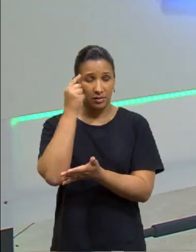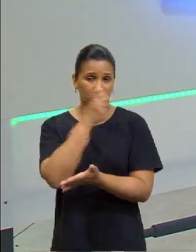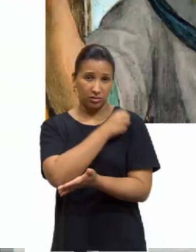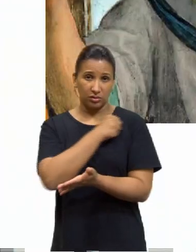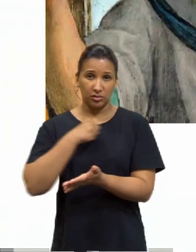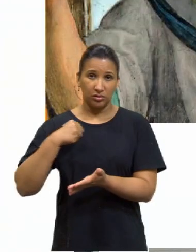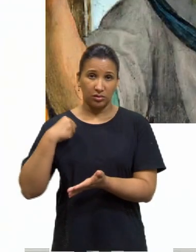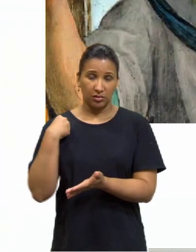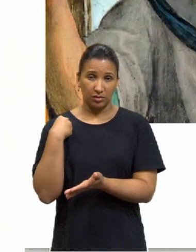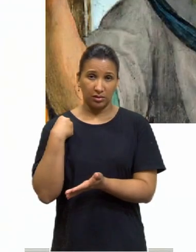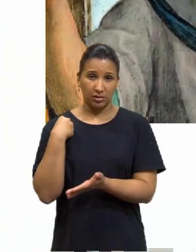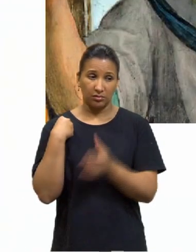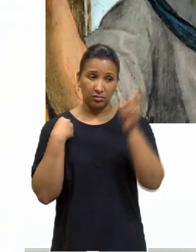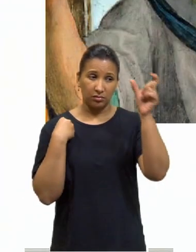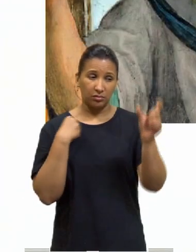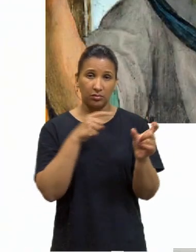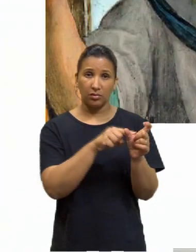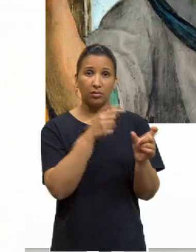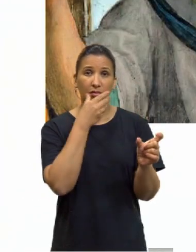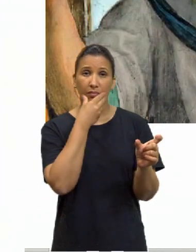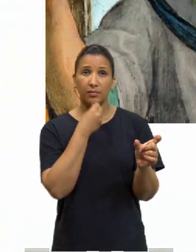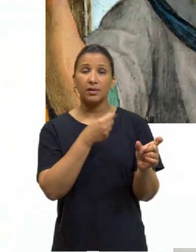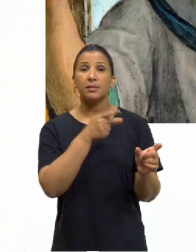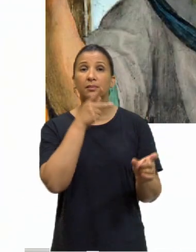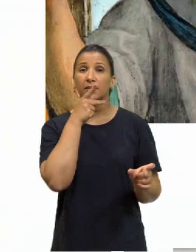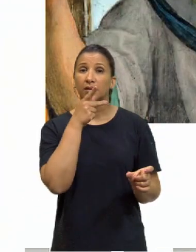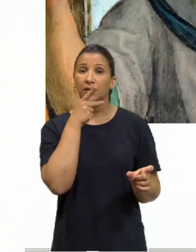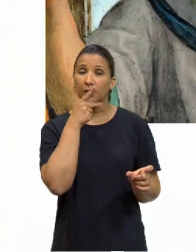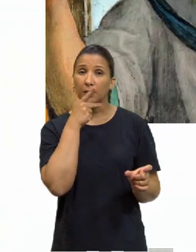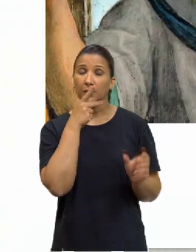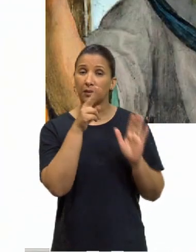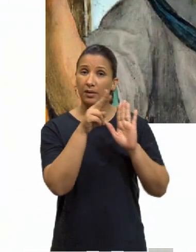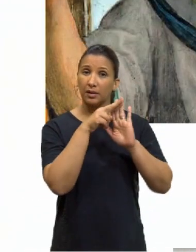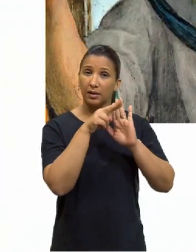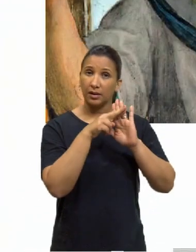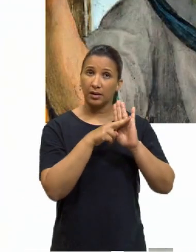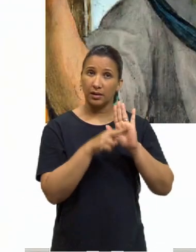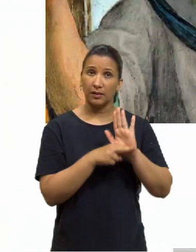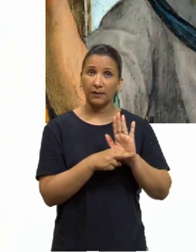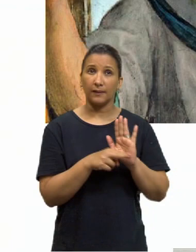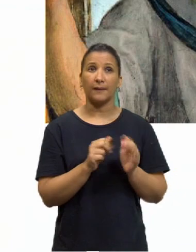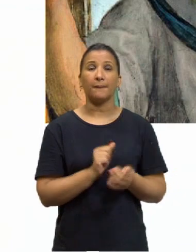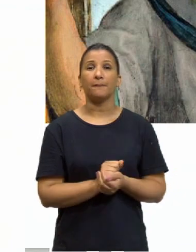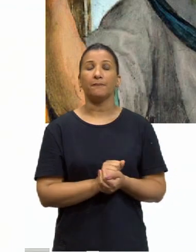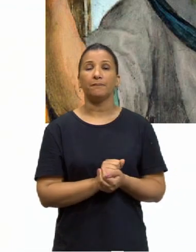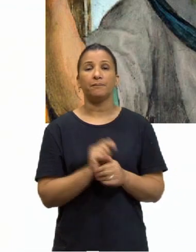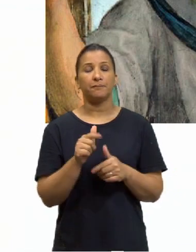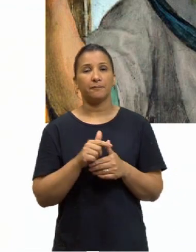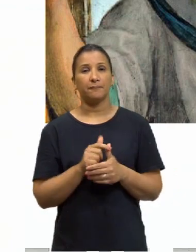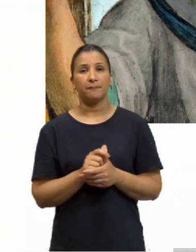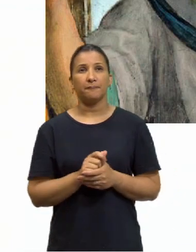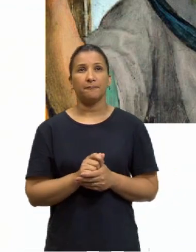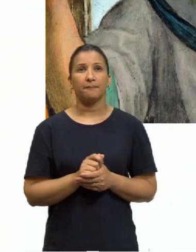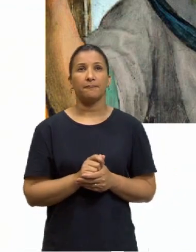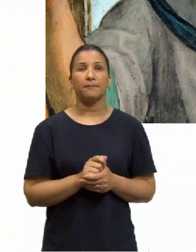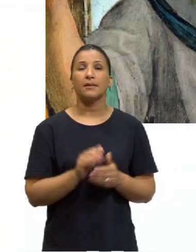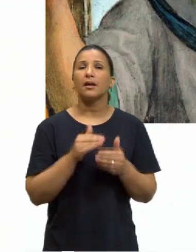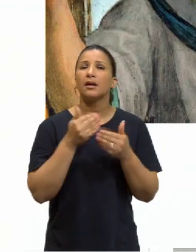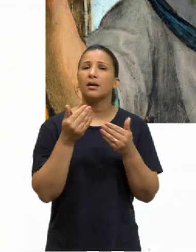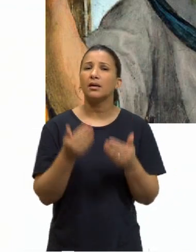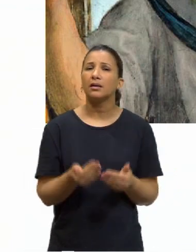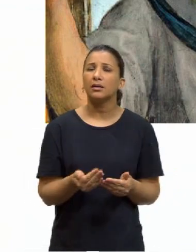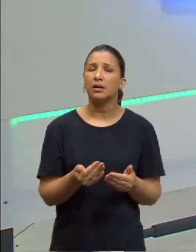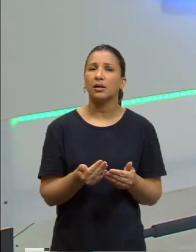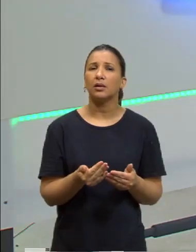É a exceção à regra, vocês estão lembrados, é uma exceção à regra, porque os demais nem todos faziam isso. Mas vamos lá. Então, ele